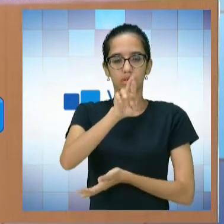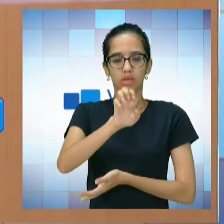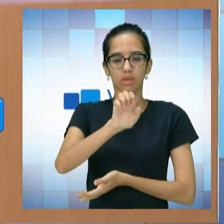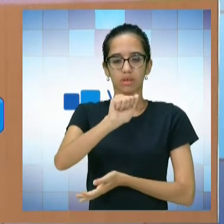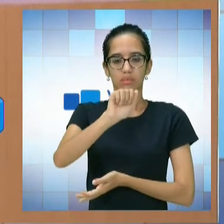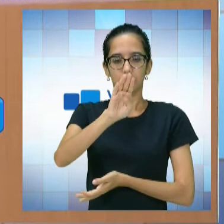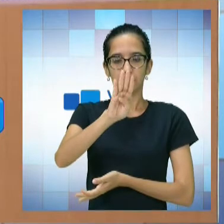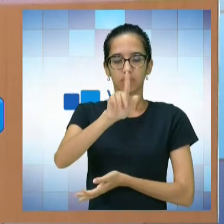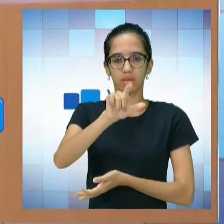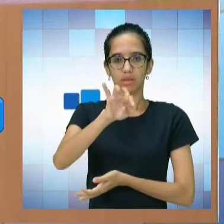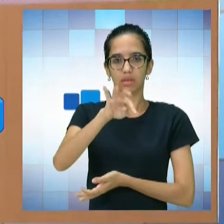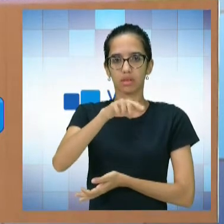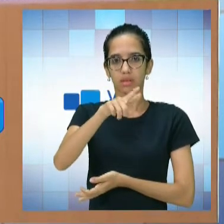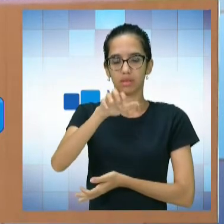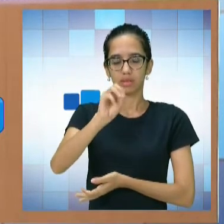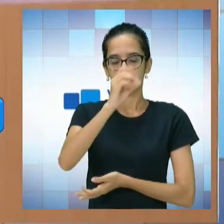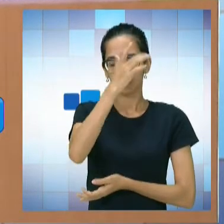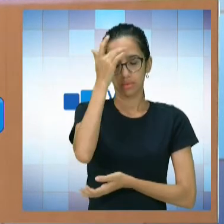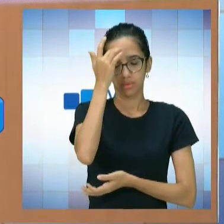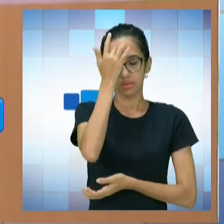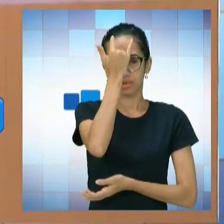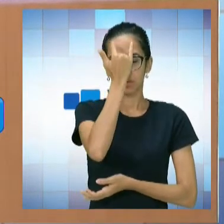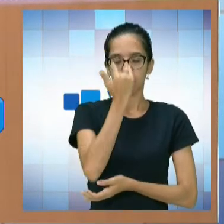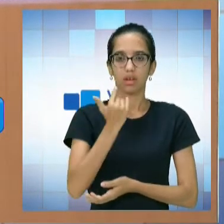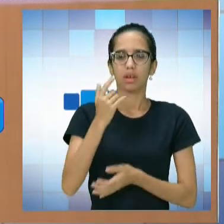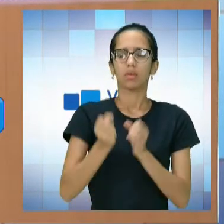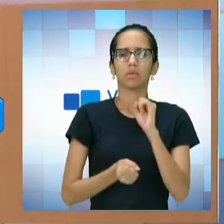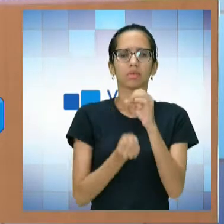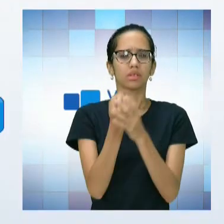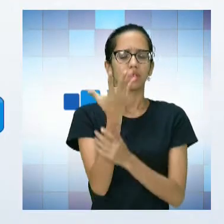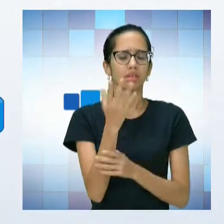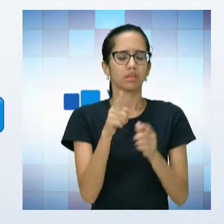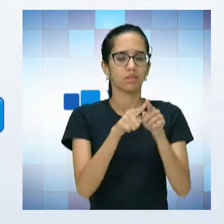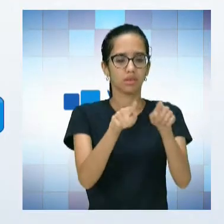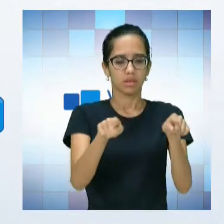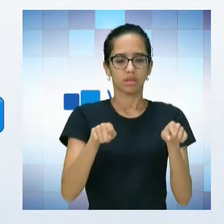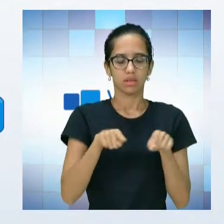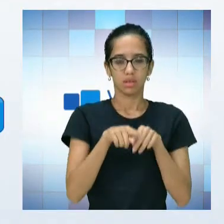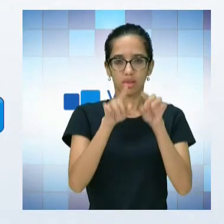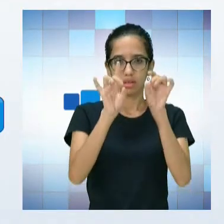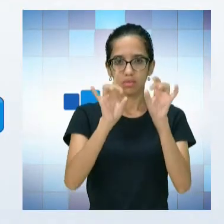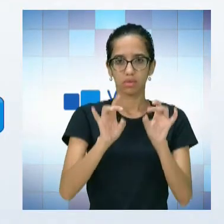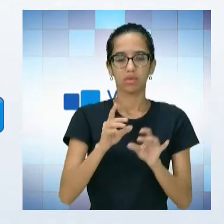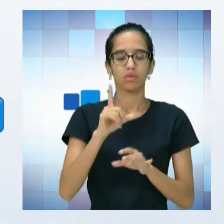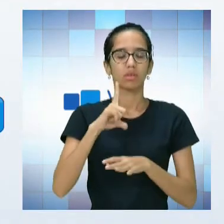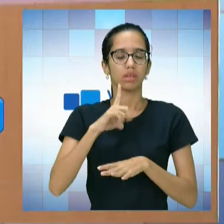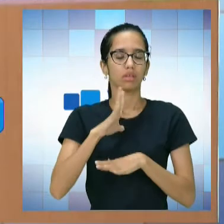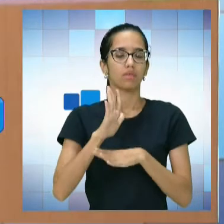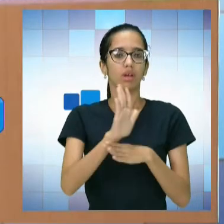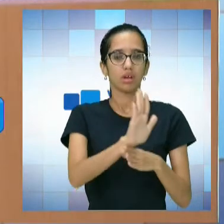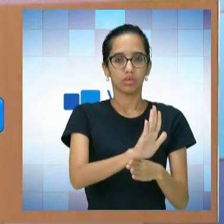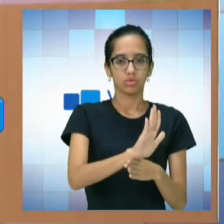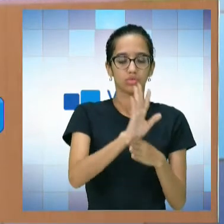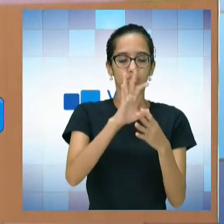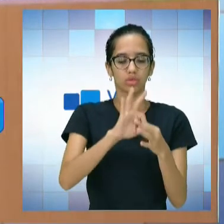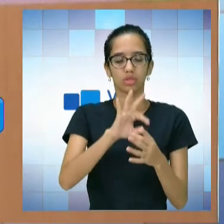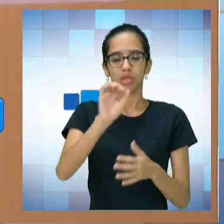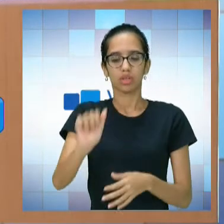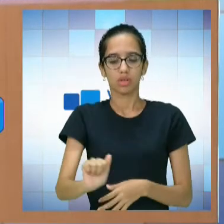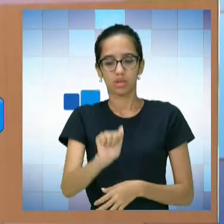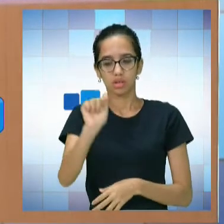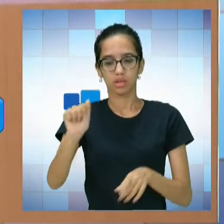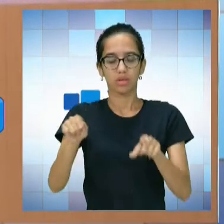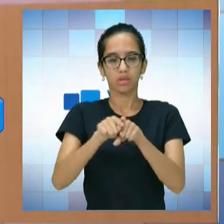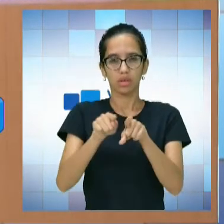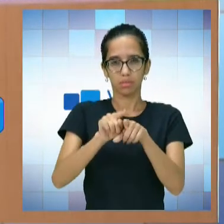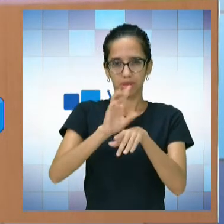Bom, professor, para a criação desse laboratório, evidentemente que houve um apoio tanto da Associação dos Cegos e